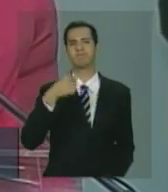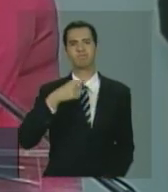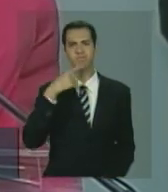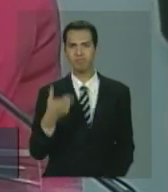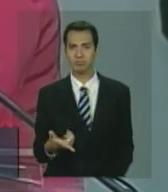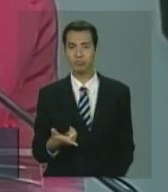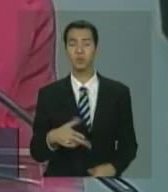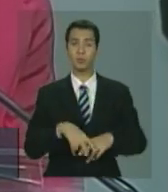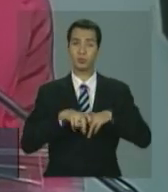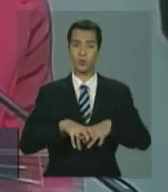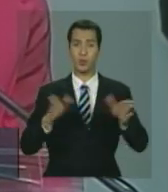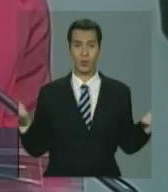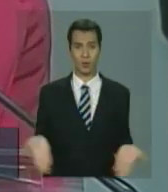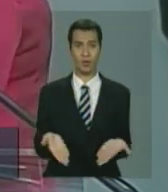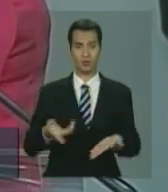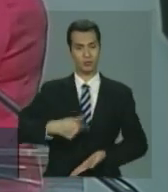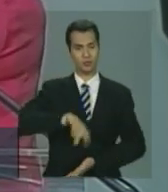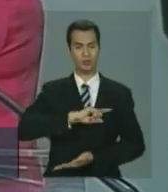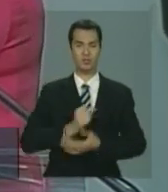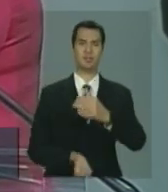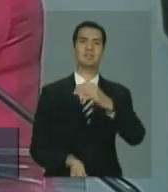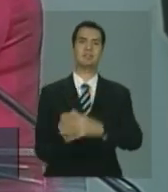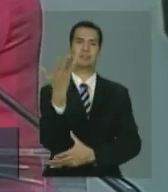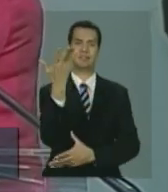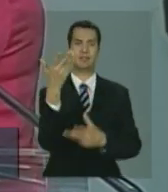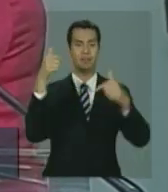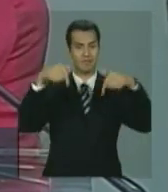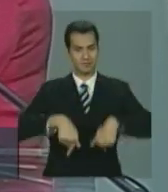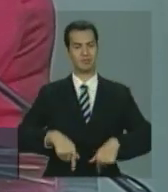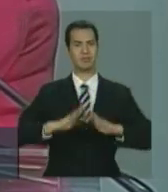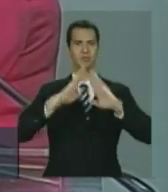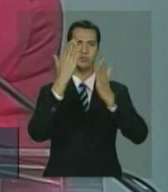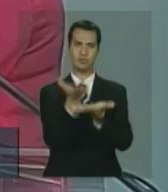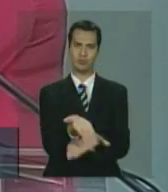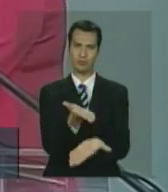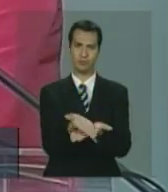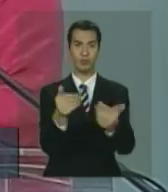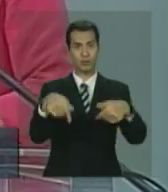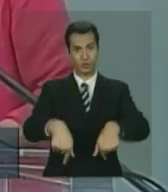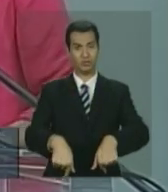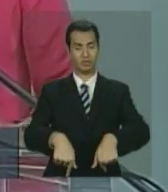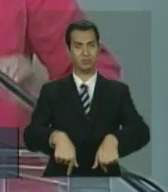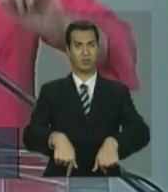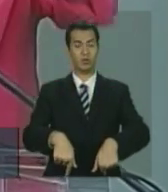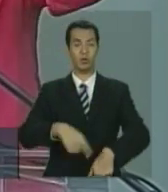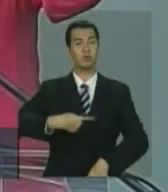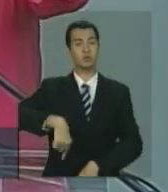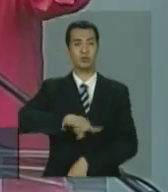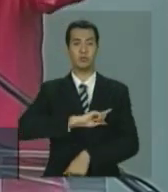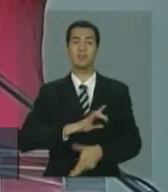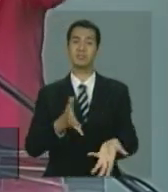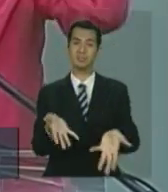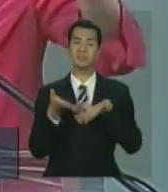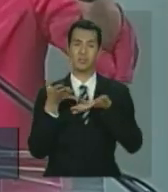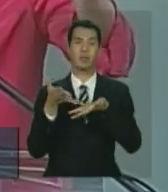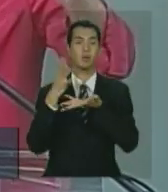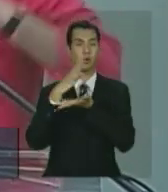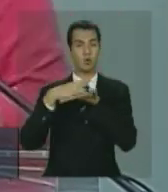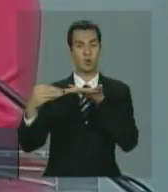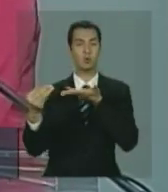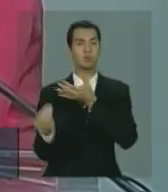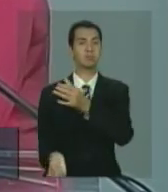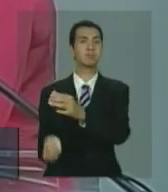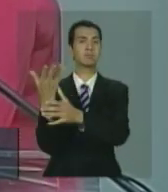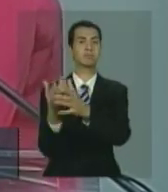essa construção. E nós queremos que o padrão dela seja igual ou melhor